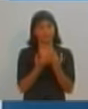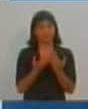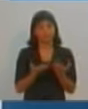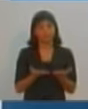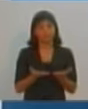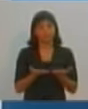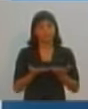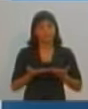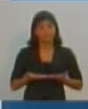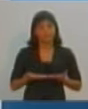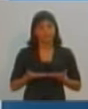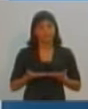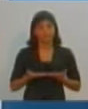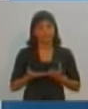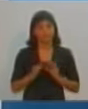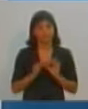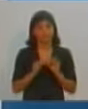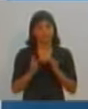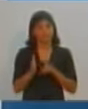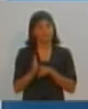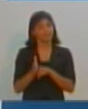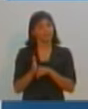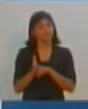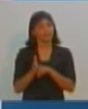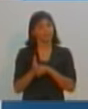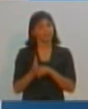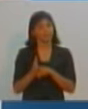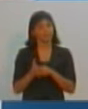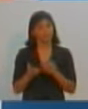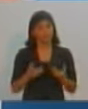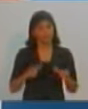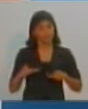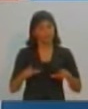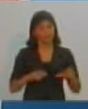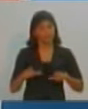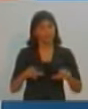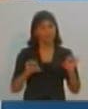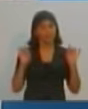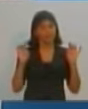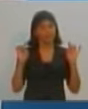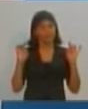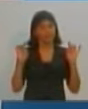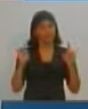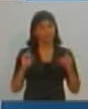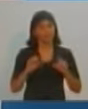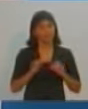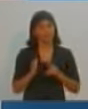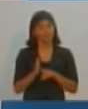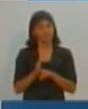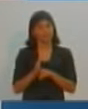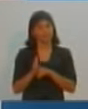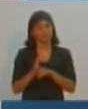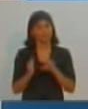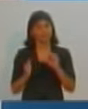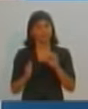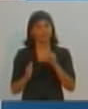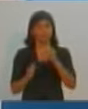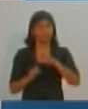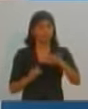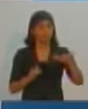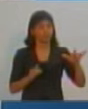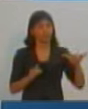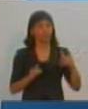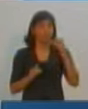atenção e é fundamental que você possa ter técnicos que possam trabalhar com toda a população. Nós ampliamos esse grupo de